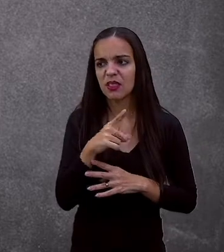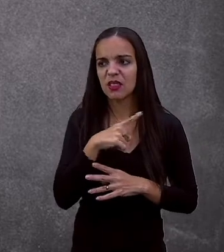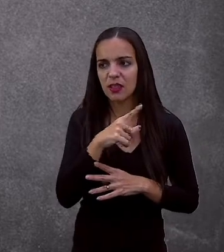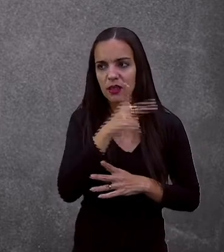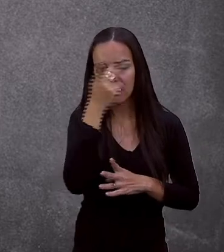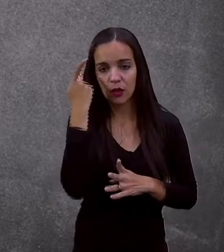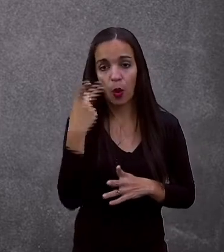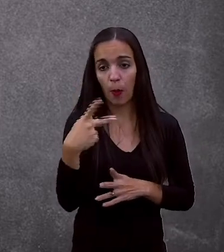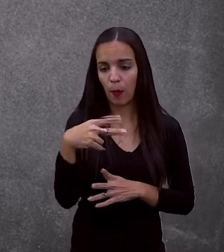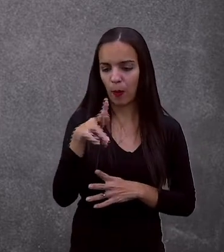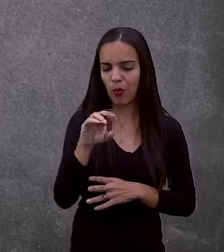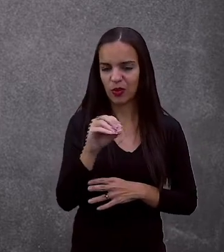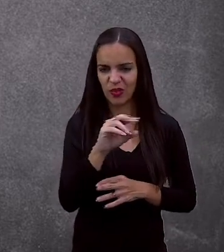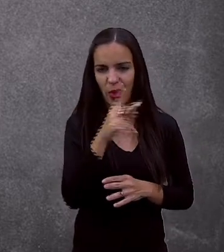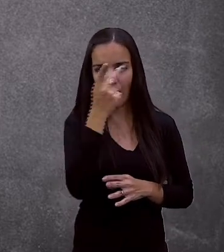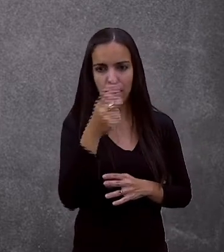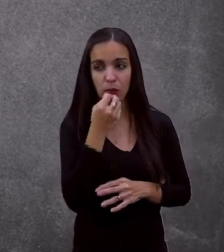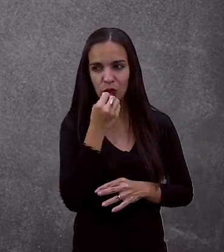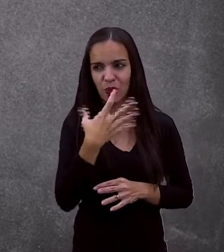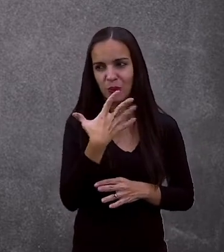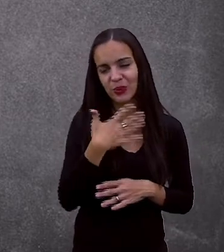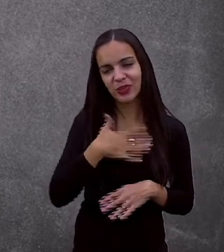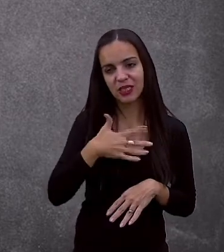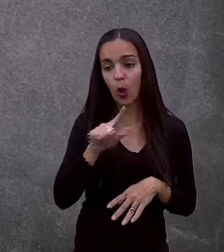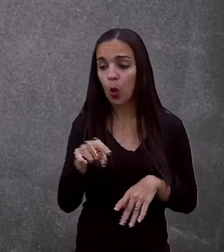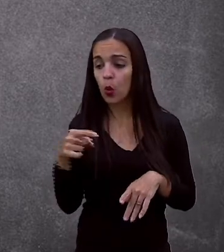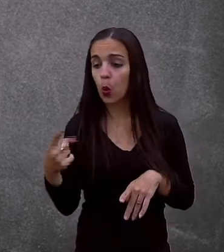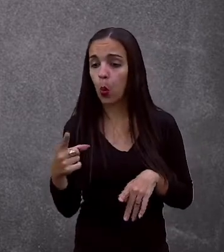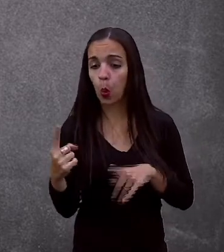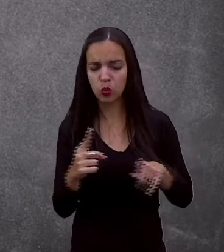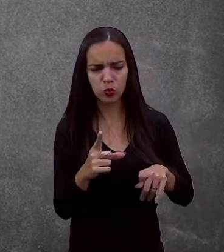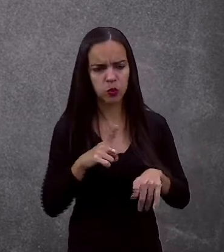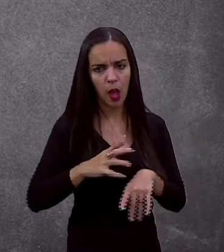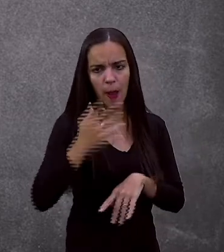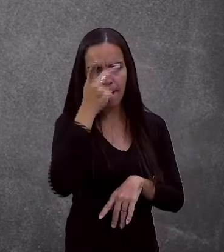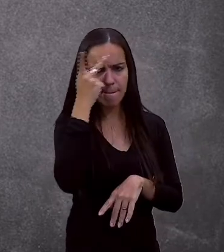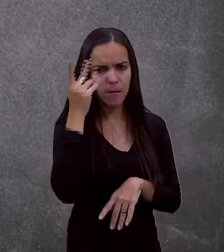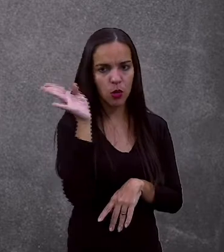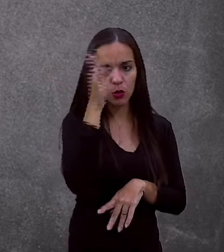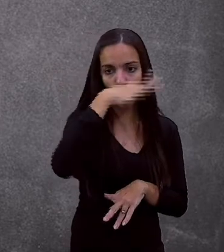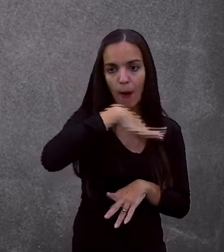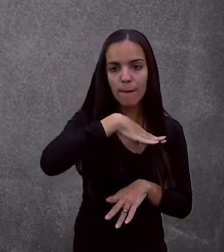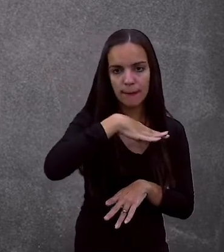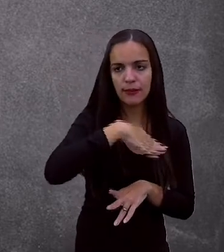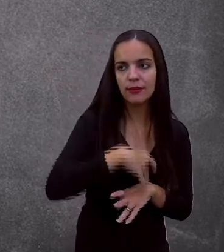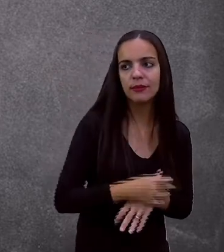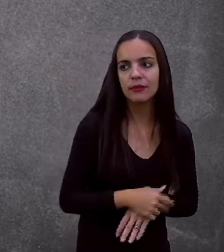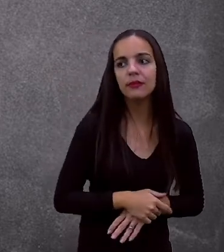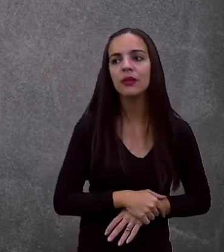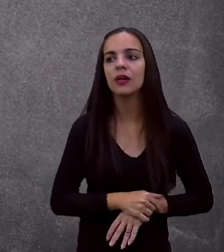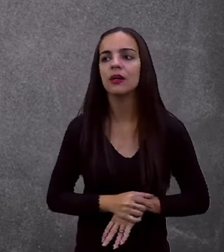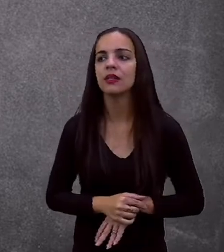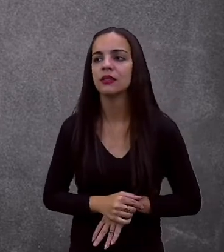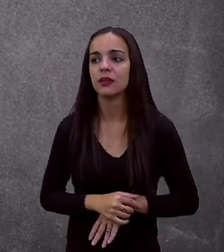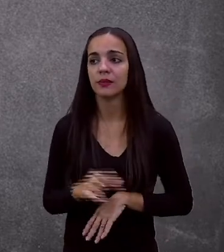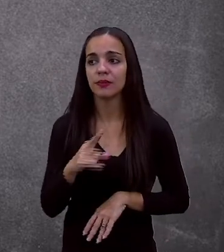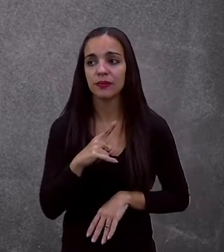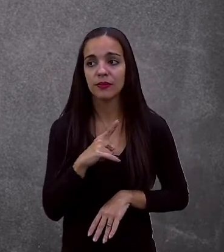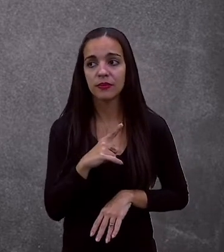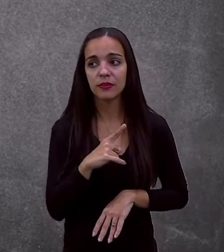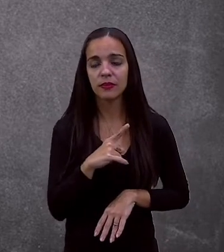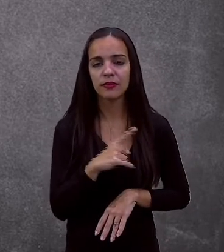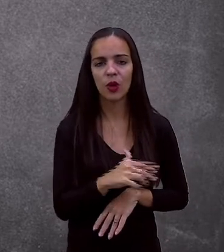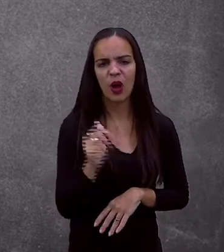antagonista é como se fosse aquele personagem ruim na história, não é mesmo? E aí, além do protagonista e do